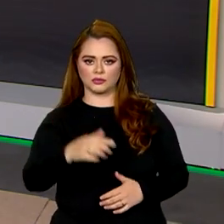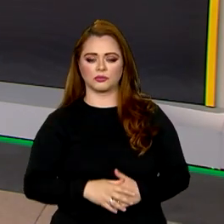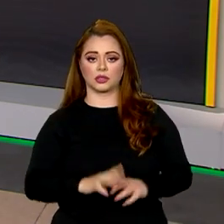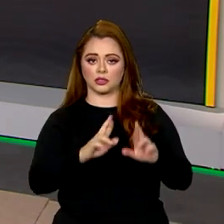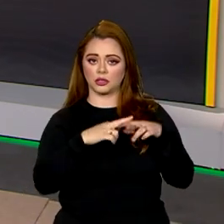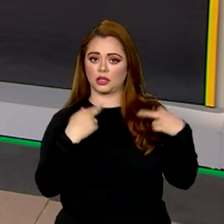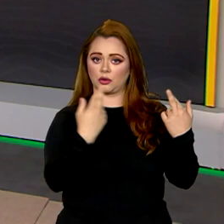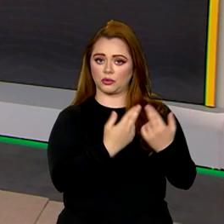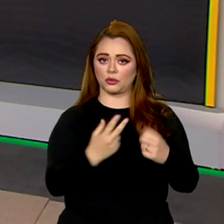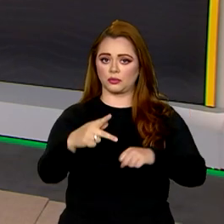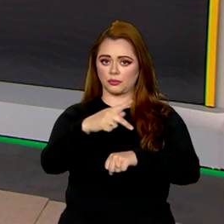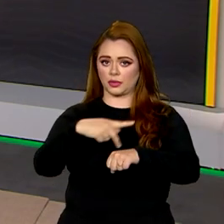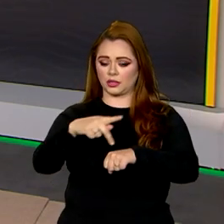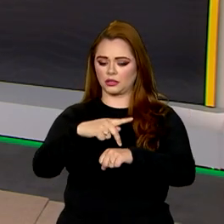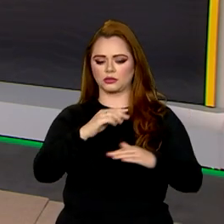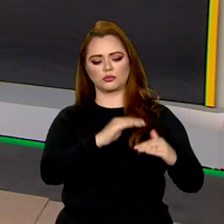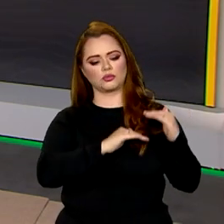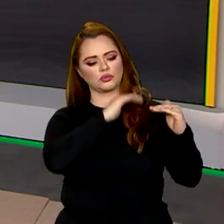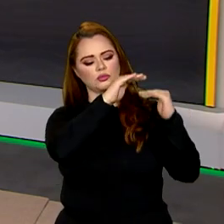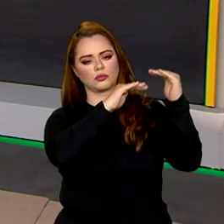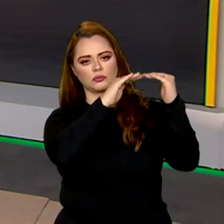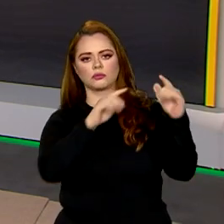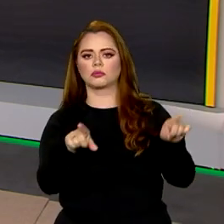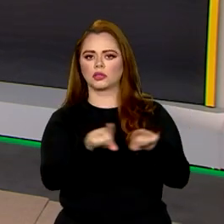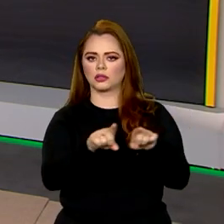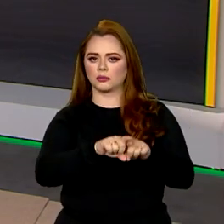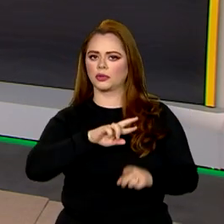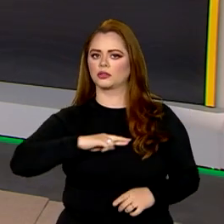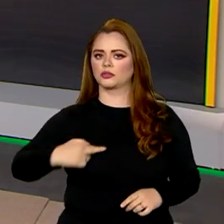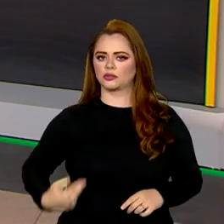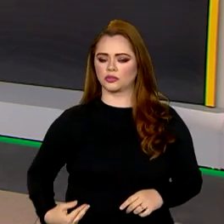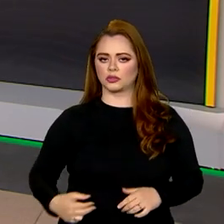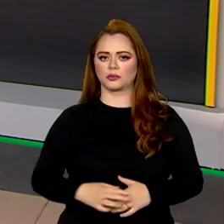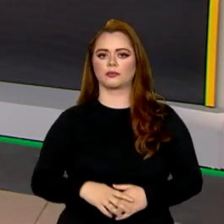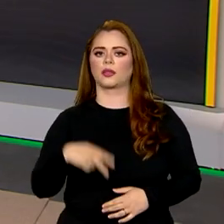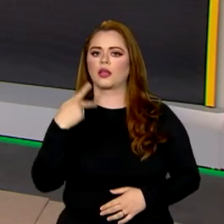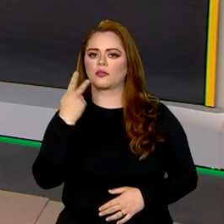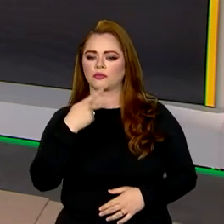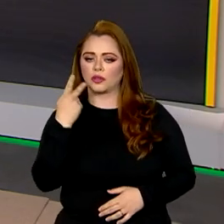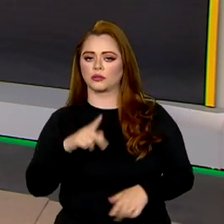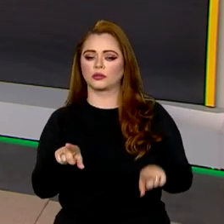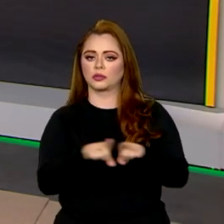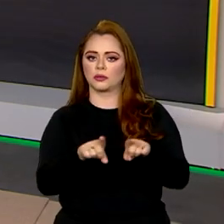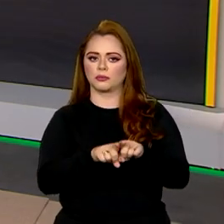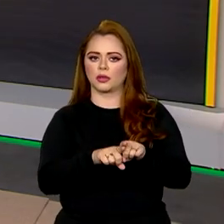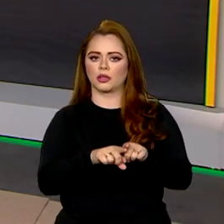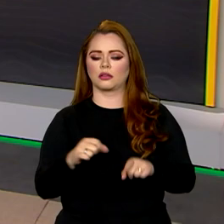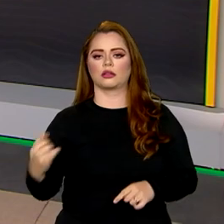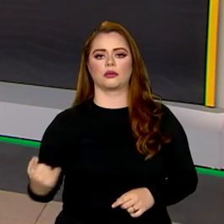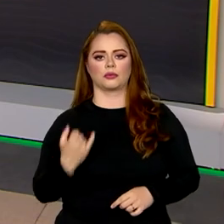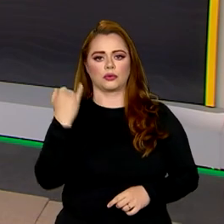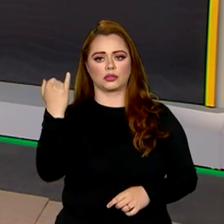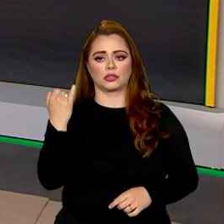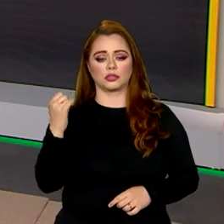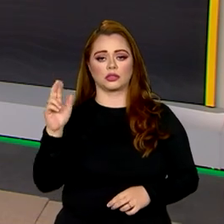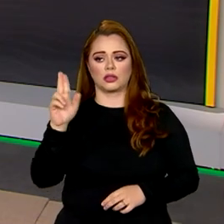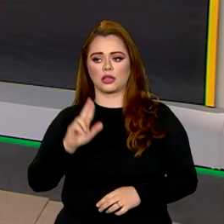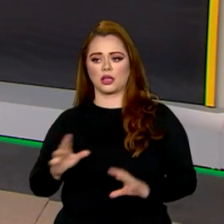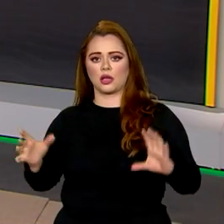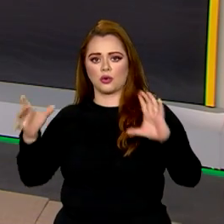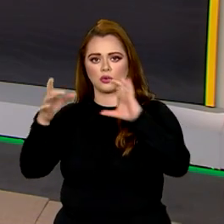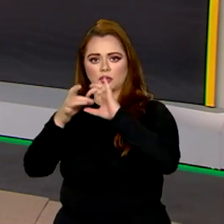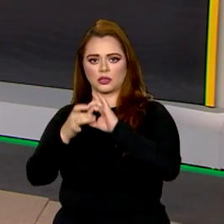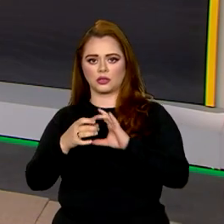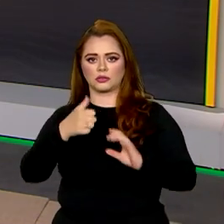reúne países em desenvolvimento e também a China. Ele falou da importância da união dos 134 países do